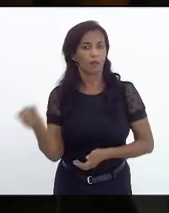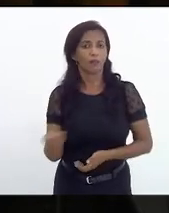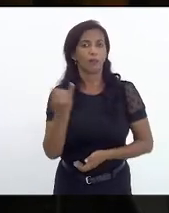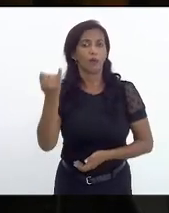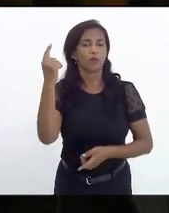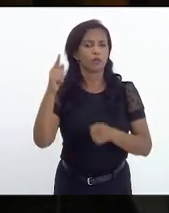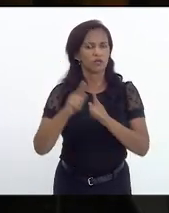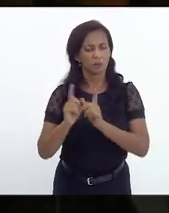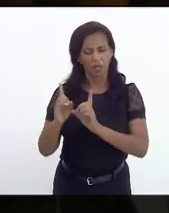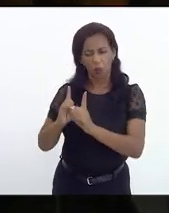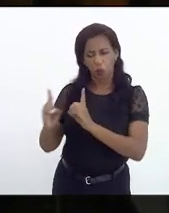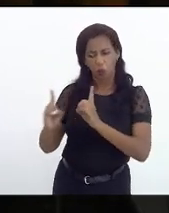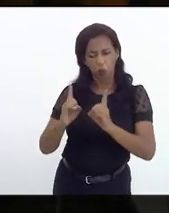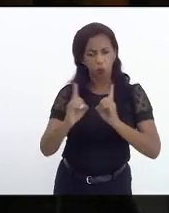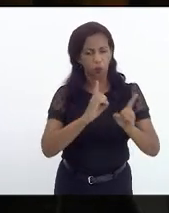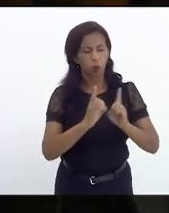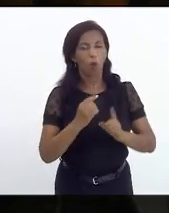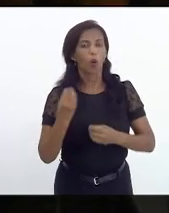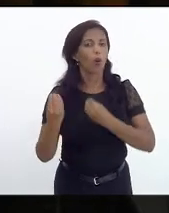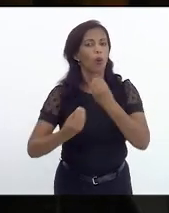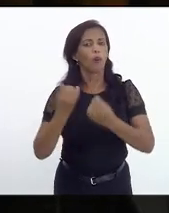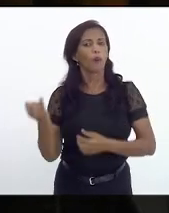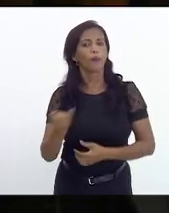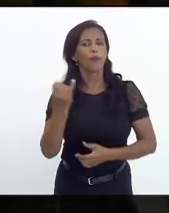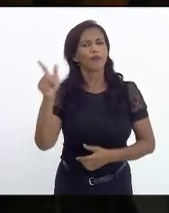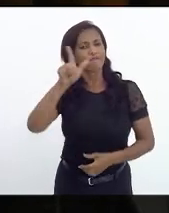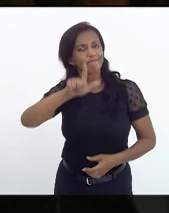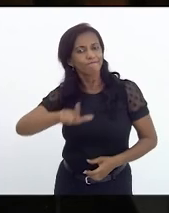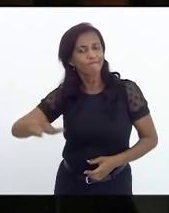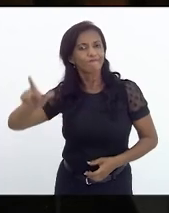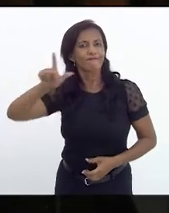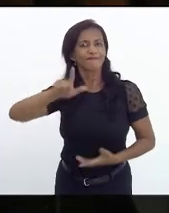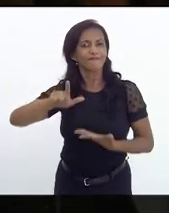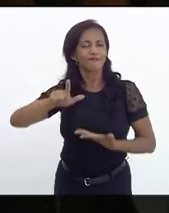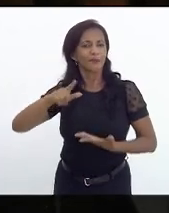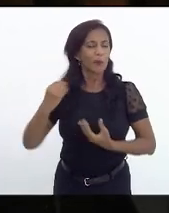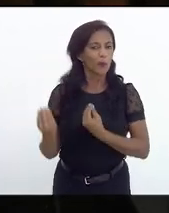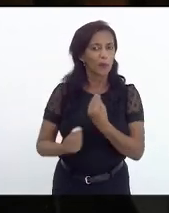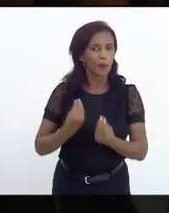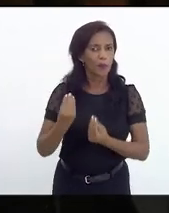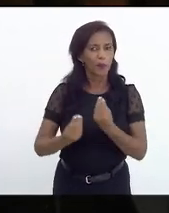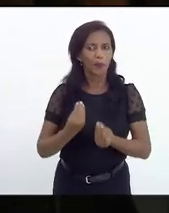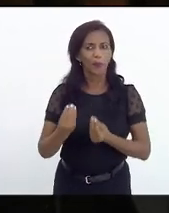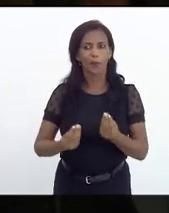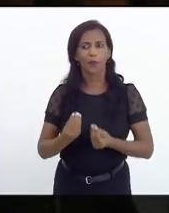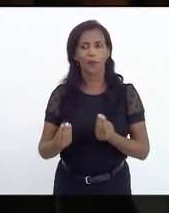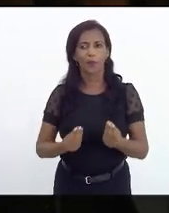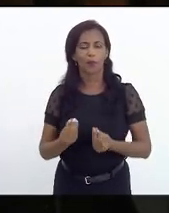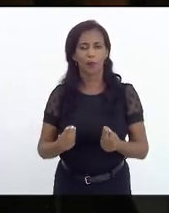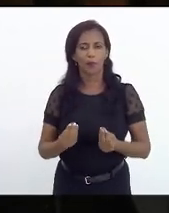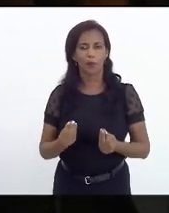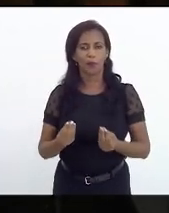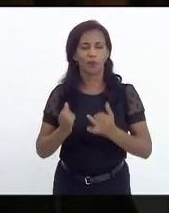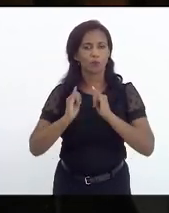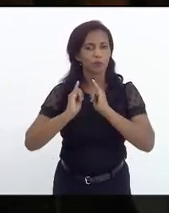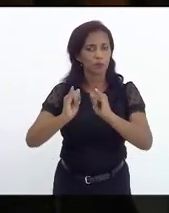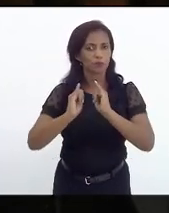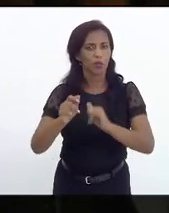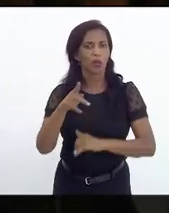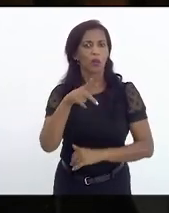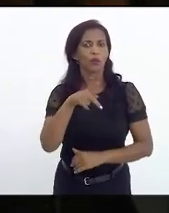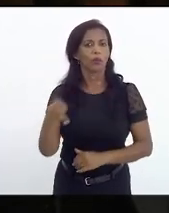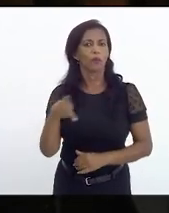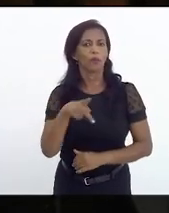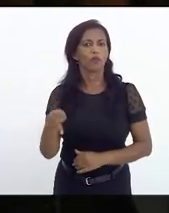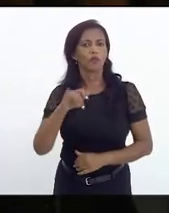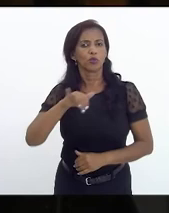debate que elas fazem dialogando com uma importante literatura como as publicações do professor Jorge